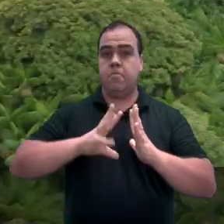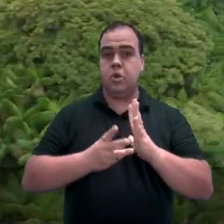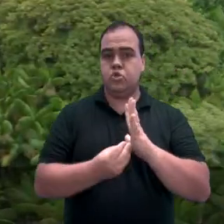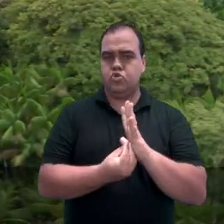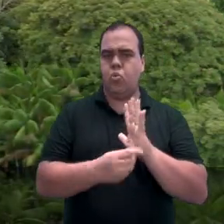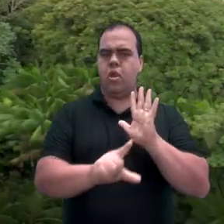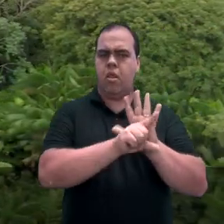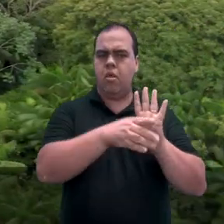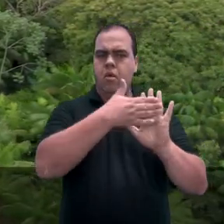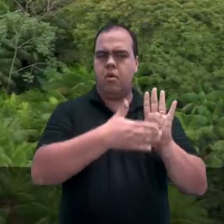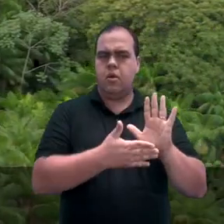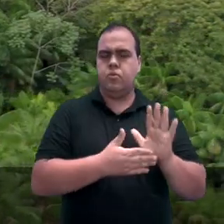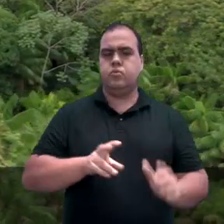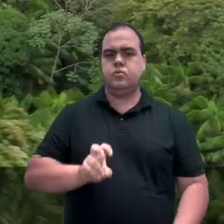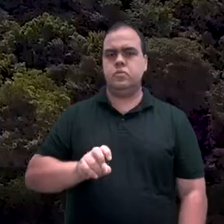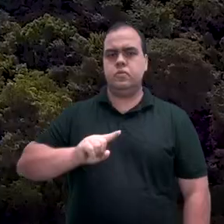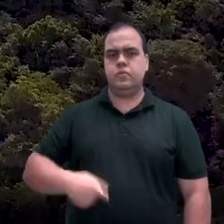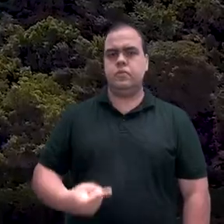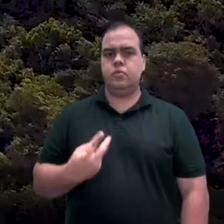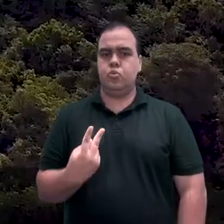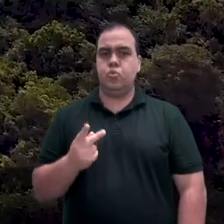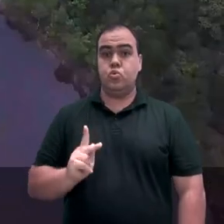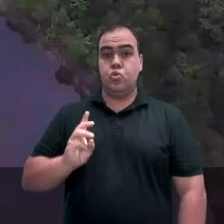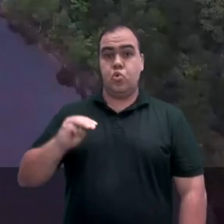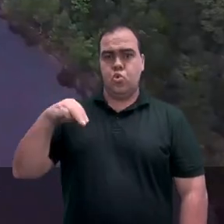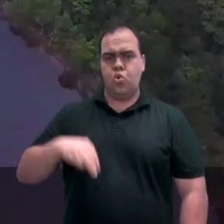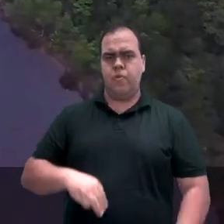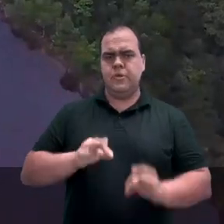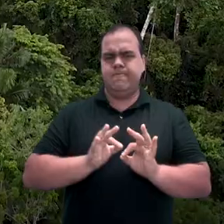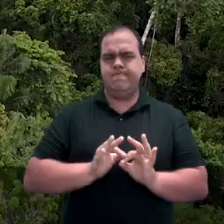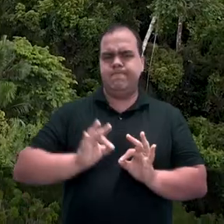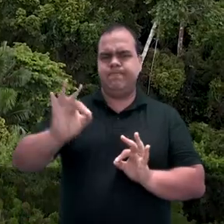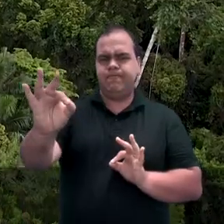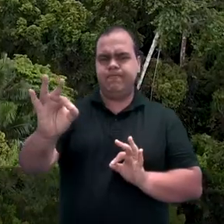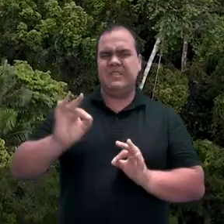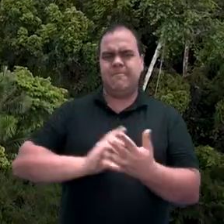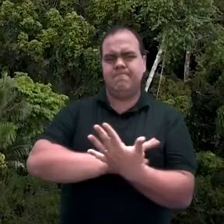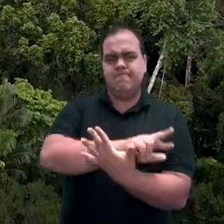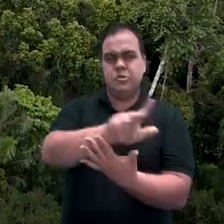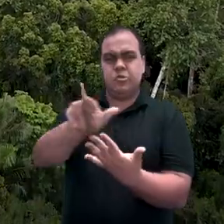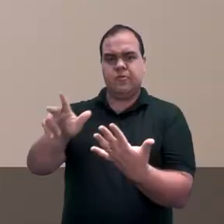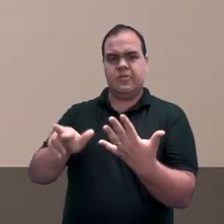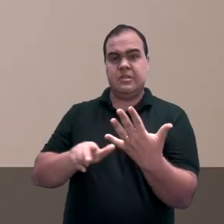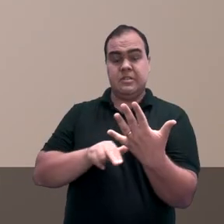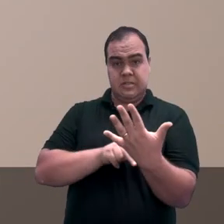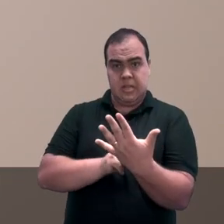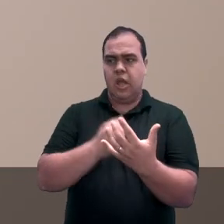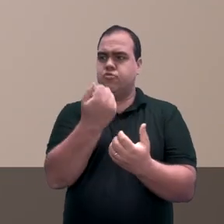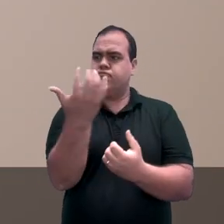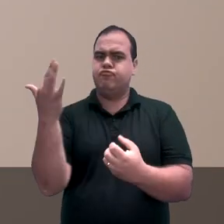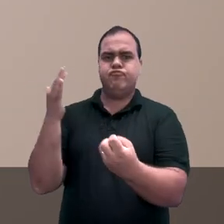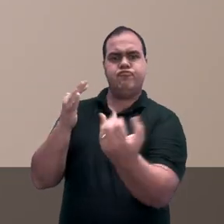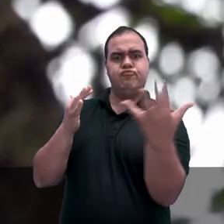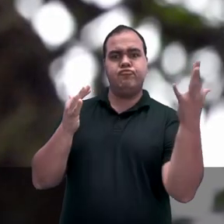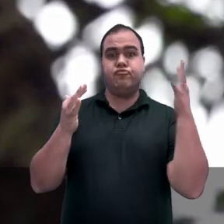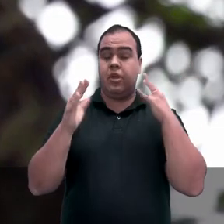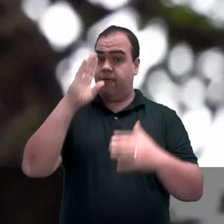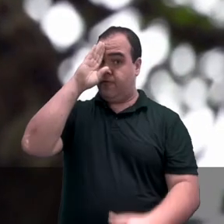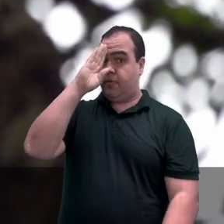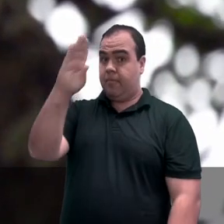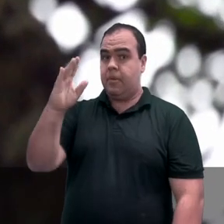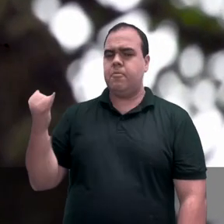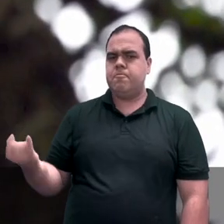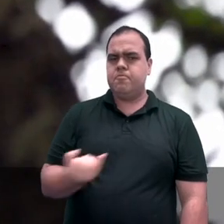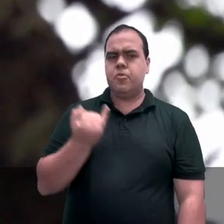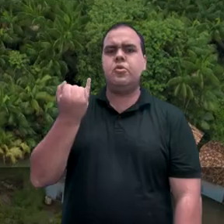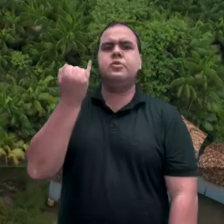Amazônia Legal, 5,2 milhões de quilômetros quadrados de biodiversidade fundamental para o